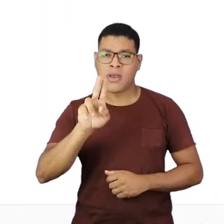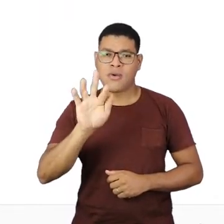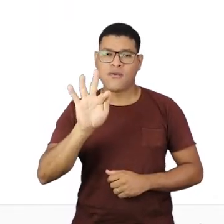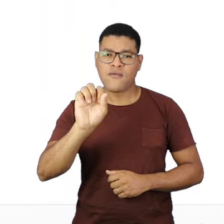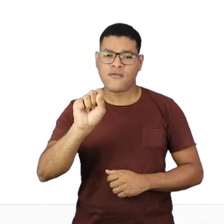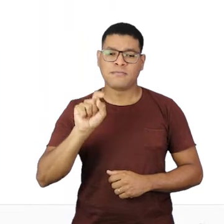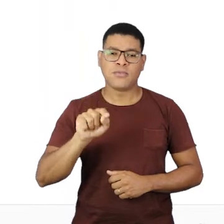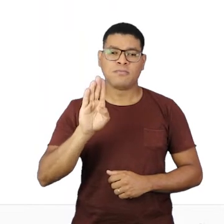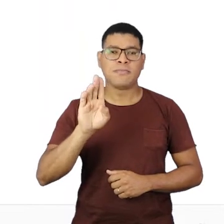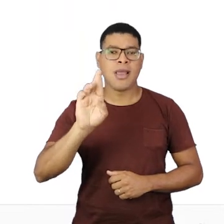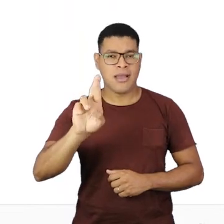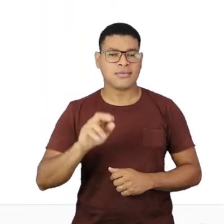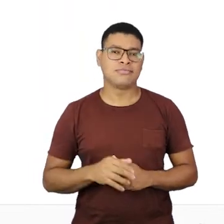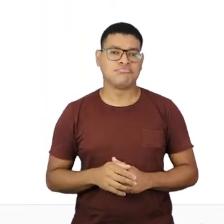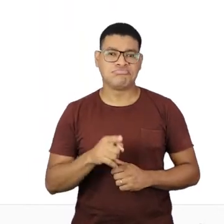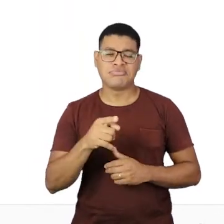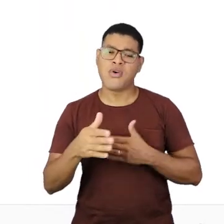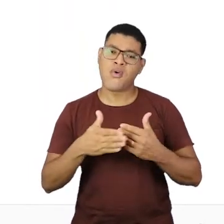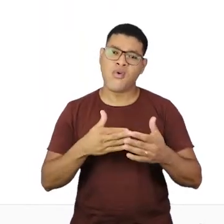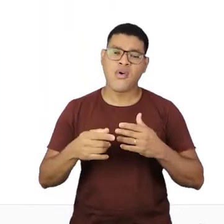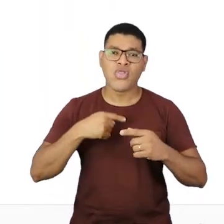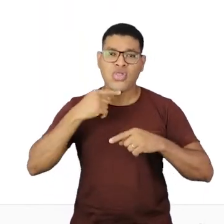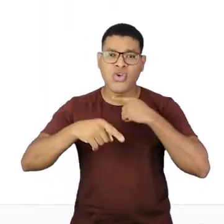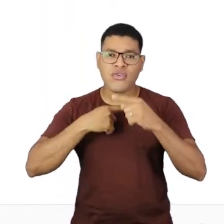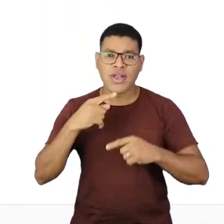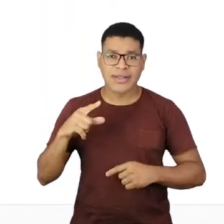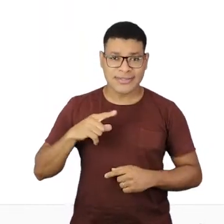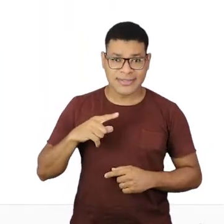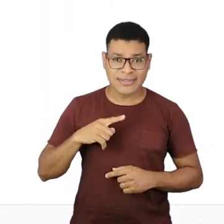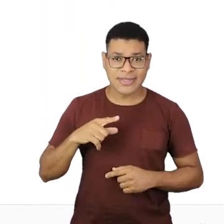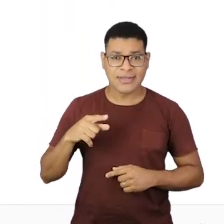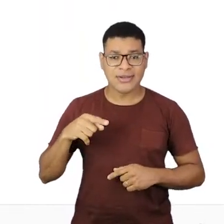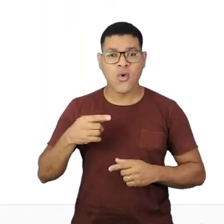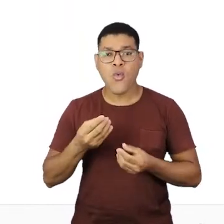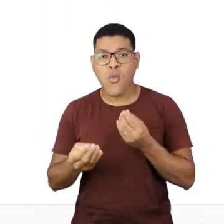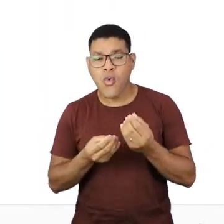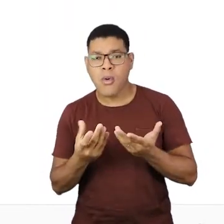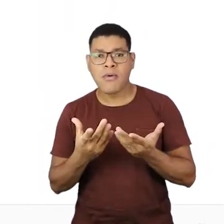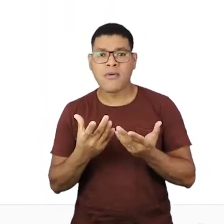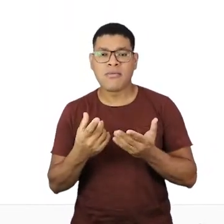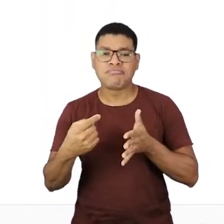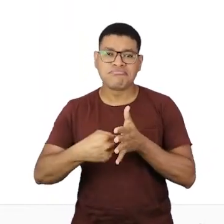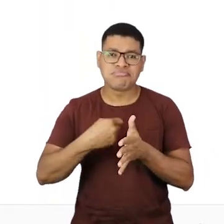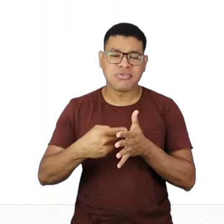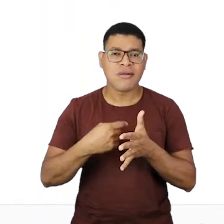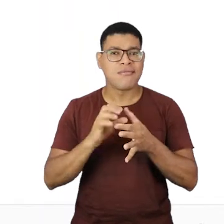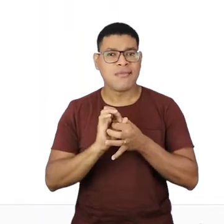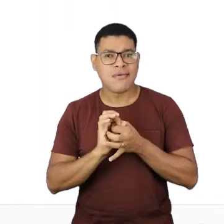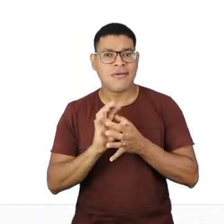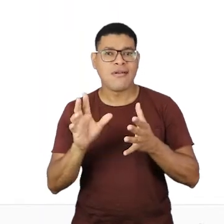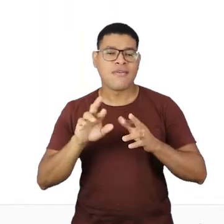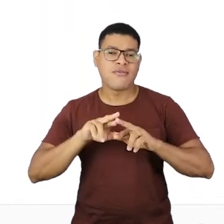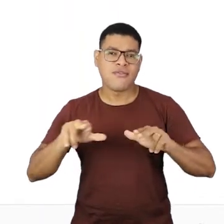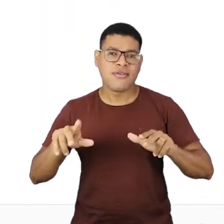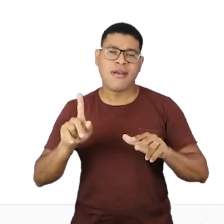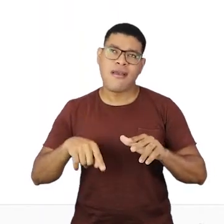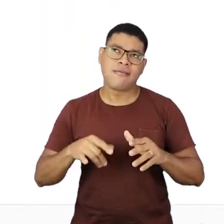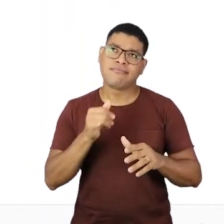Então, todas as dúvidas que vocês vierem a ter aí a respeito dos nossos serviços, a respeito